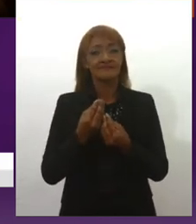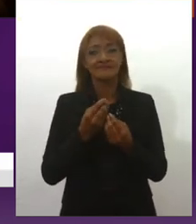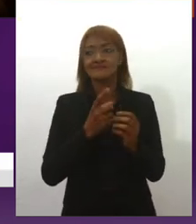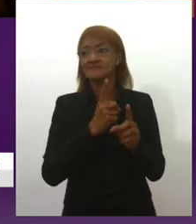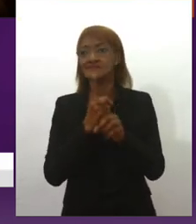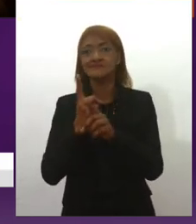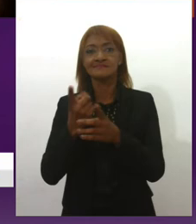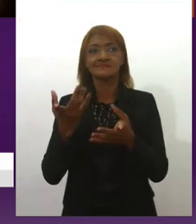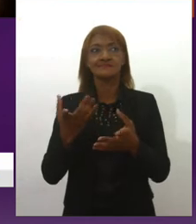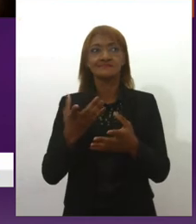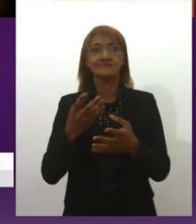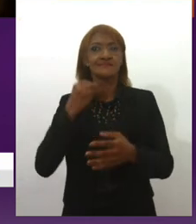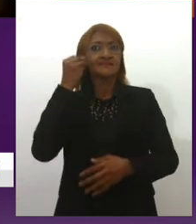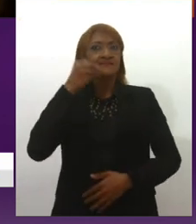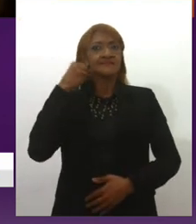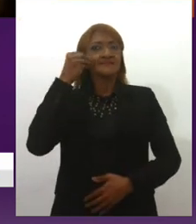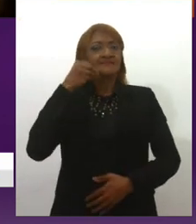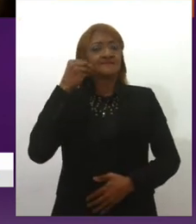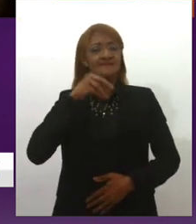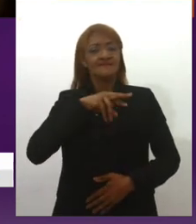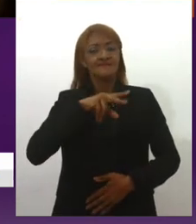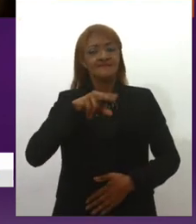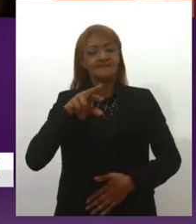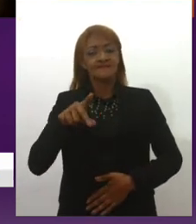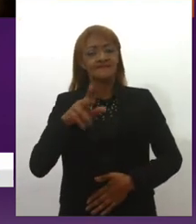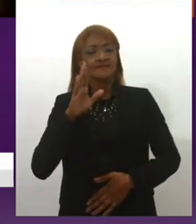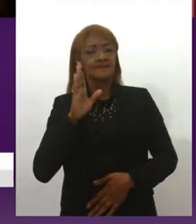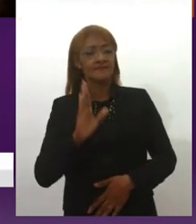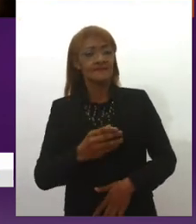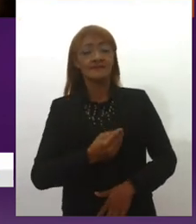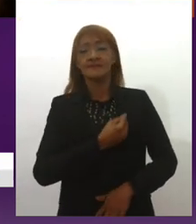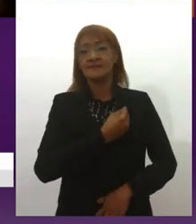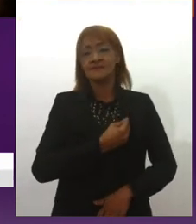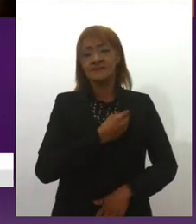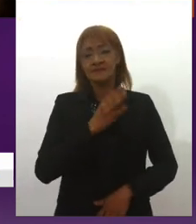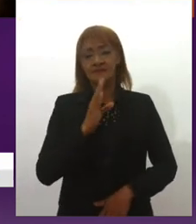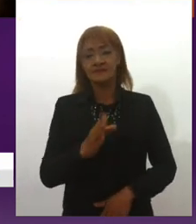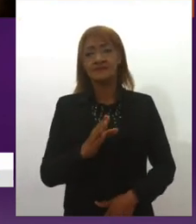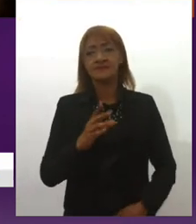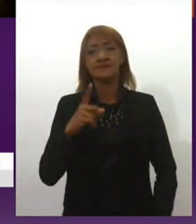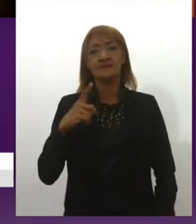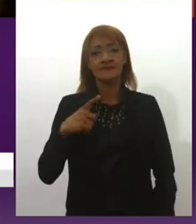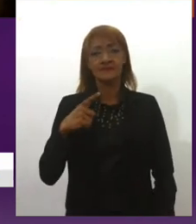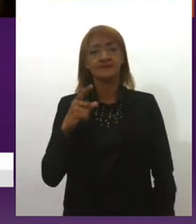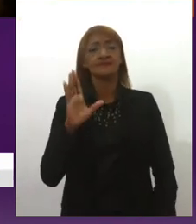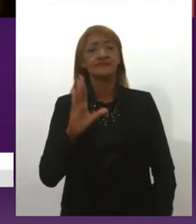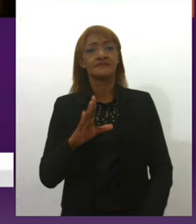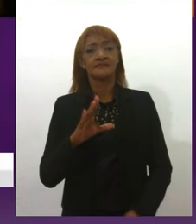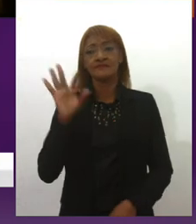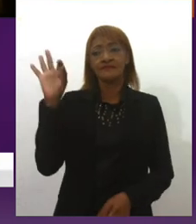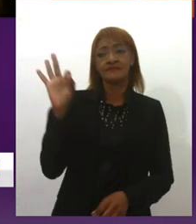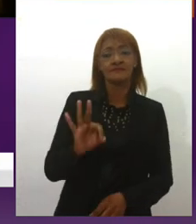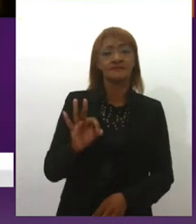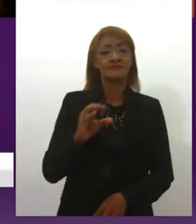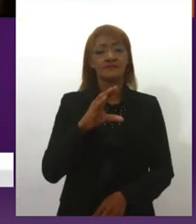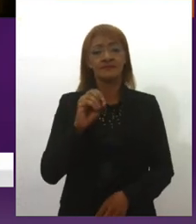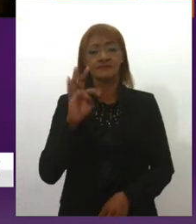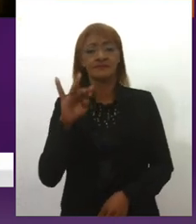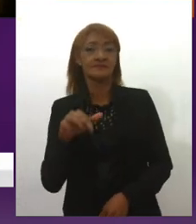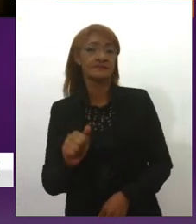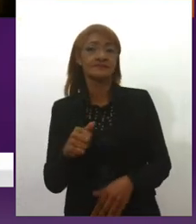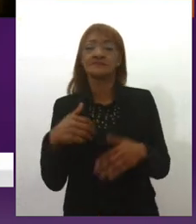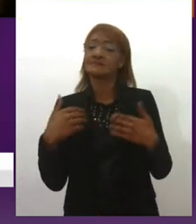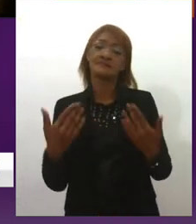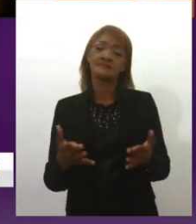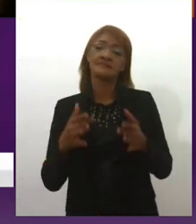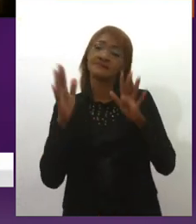vivências, né, das nossas vidas, também que ela entrou por cota na universidade, tudo mais, e ela falou, Gabi, eu estou muito feliz, e tal, que